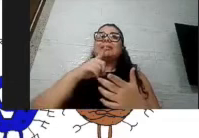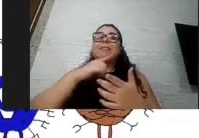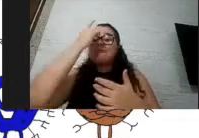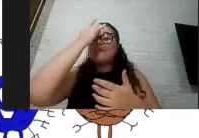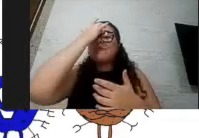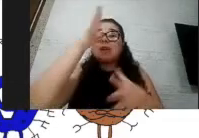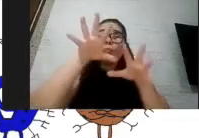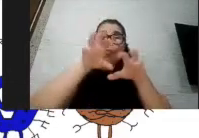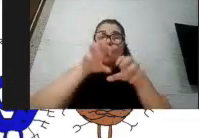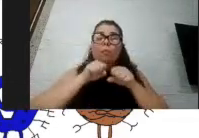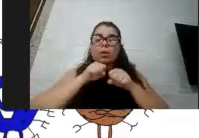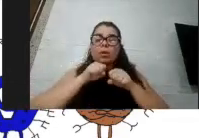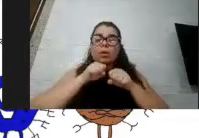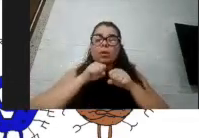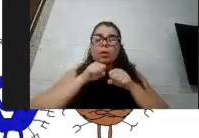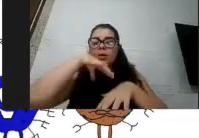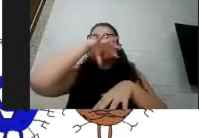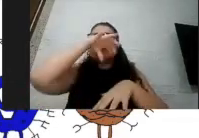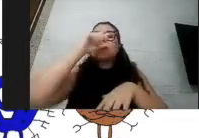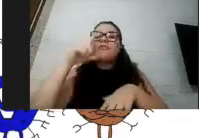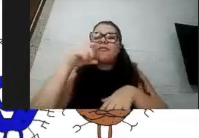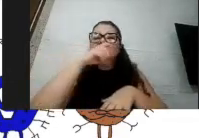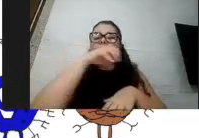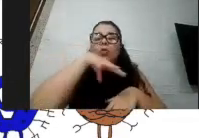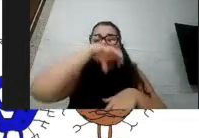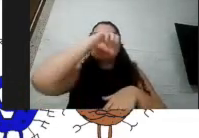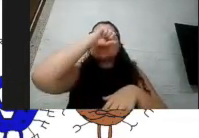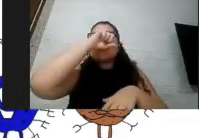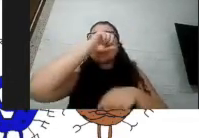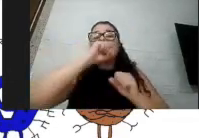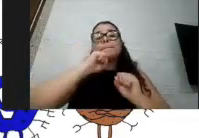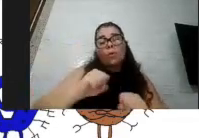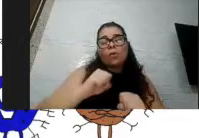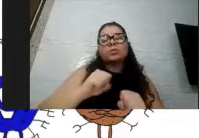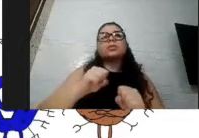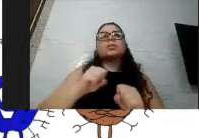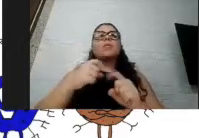que pode ser por essa questão anatômica, mas também pode ser pela questão